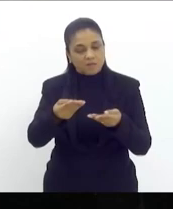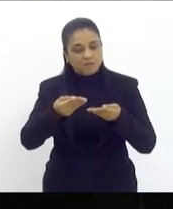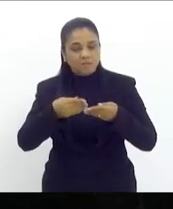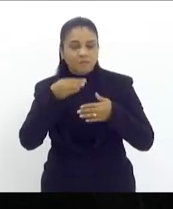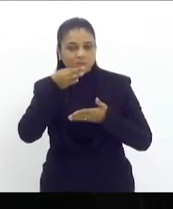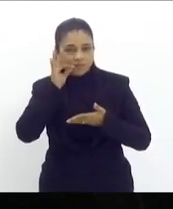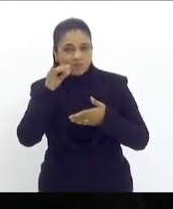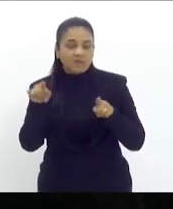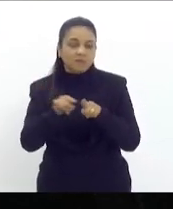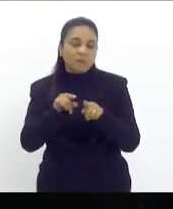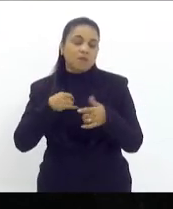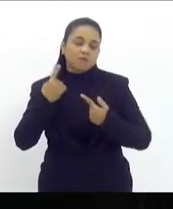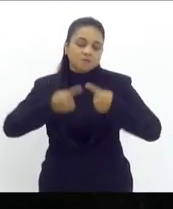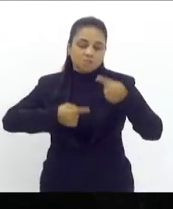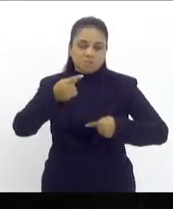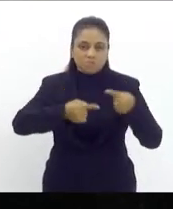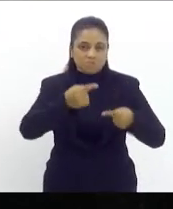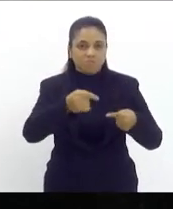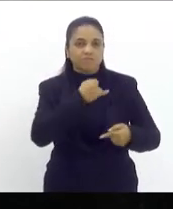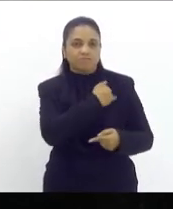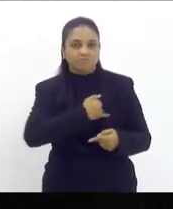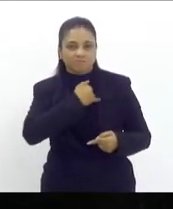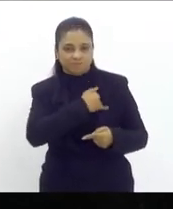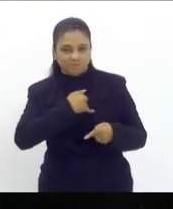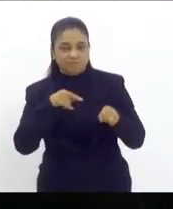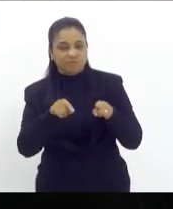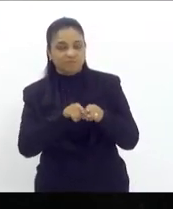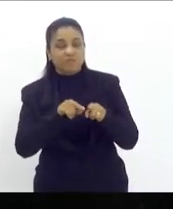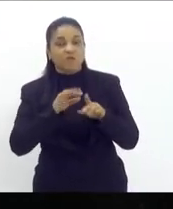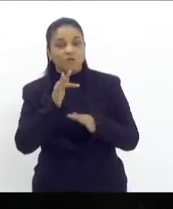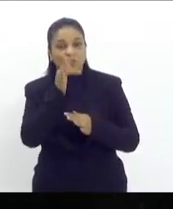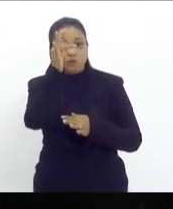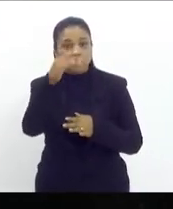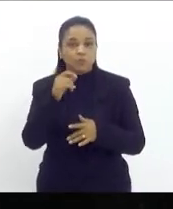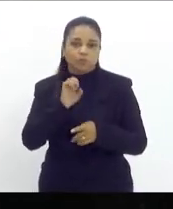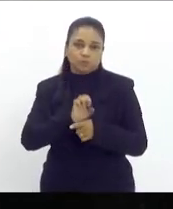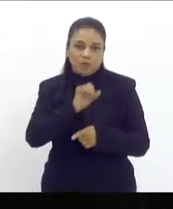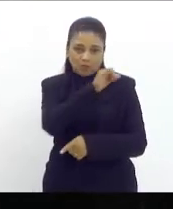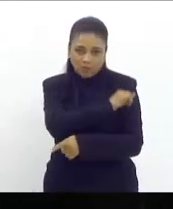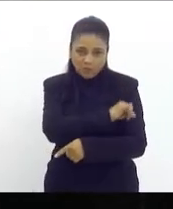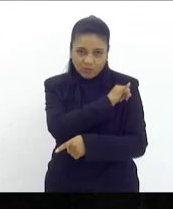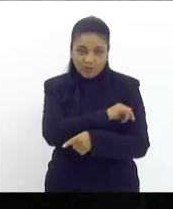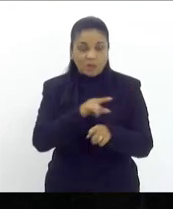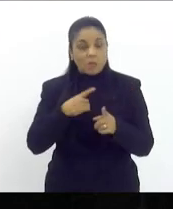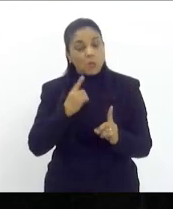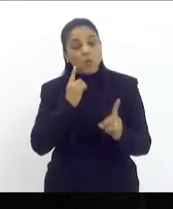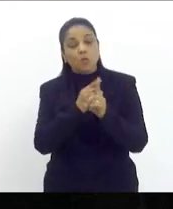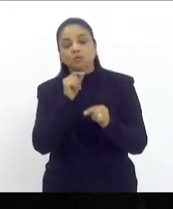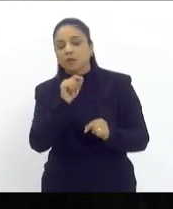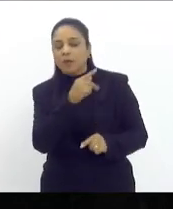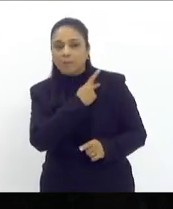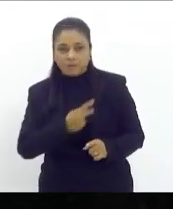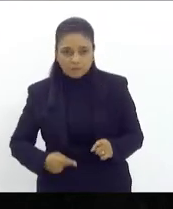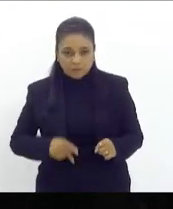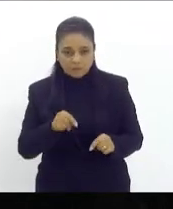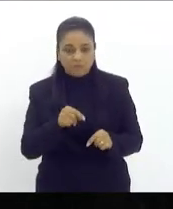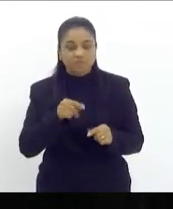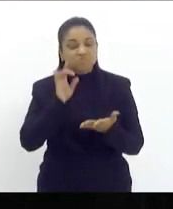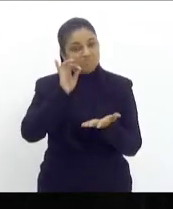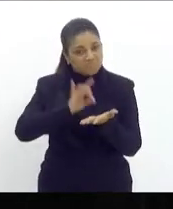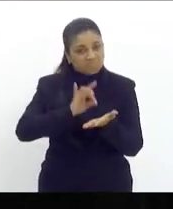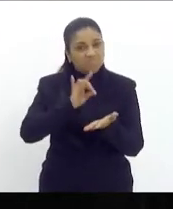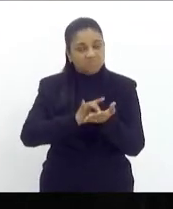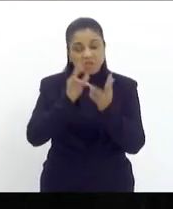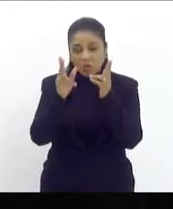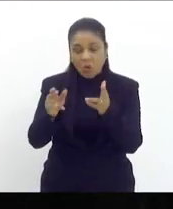das cidades o futuro do estado do Rio de Janeiro e ali deputado presidente encontrei a realidade que tenho visto em outras cidades que